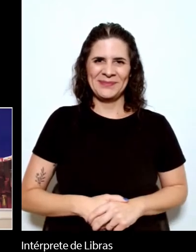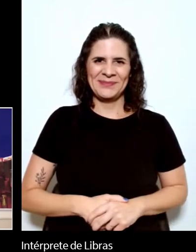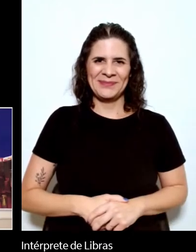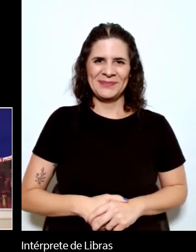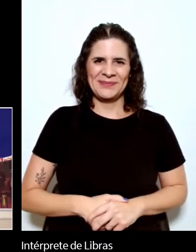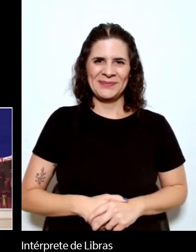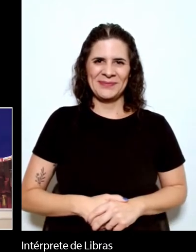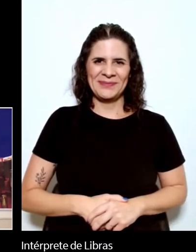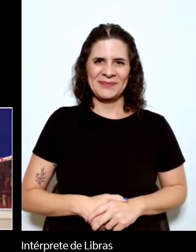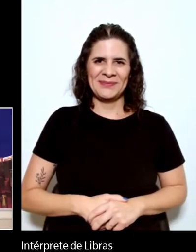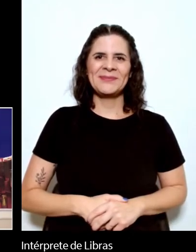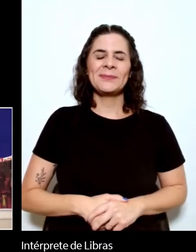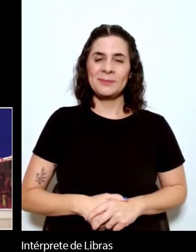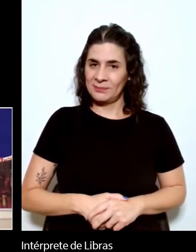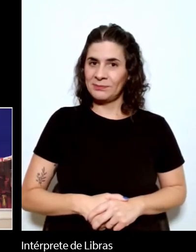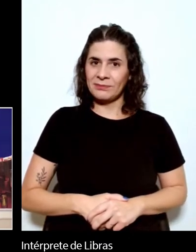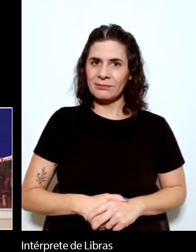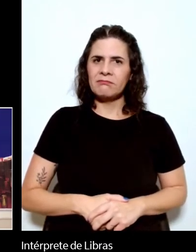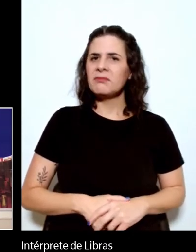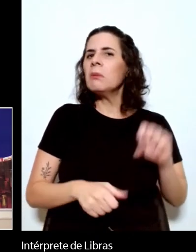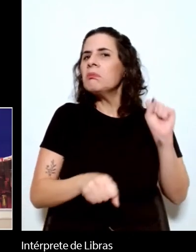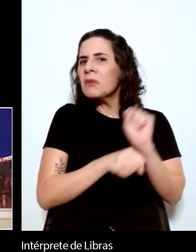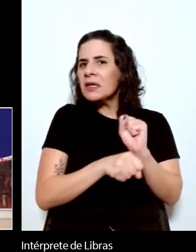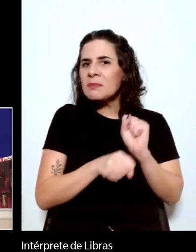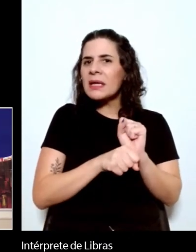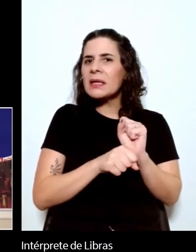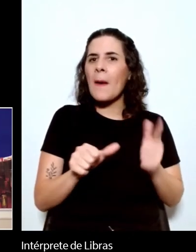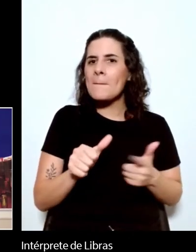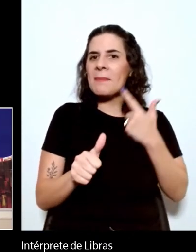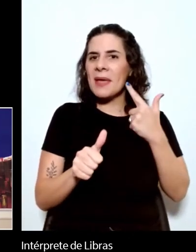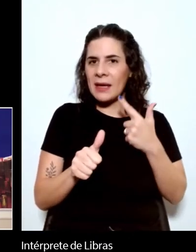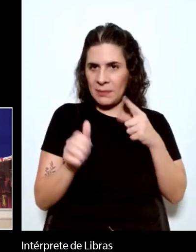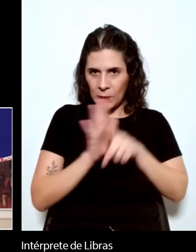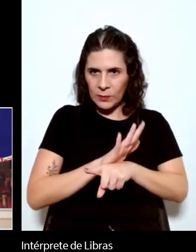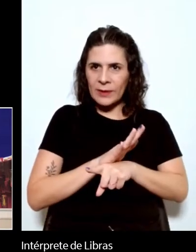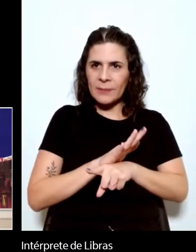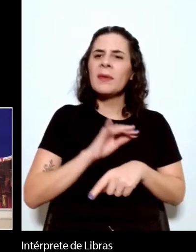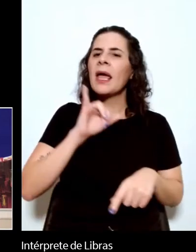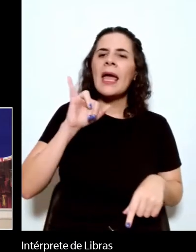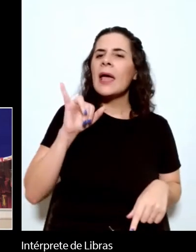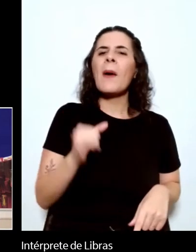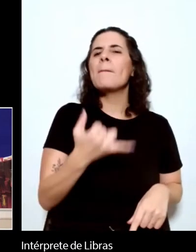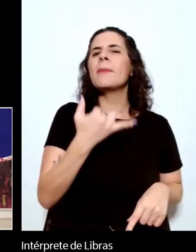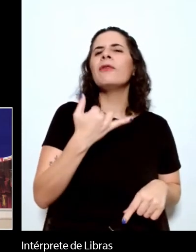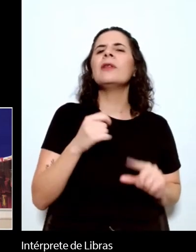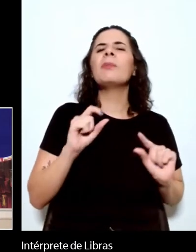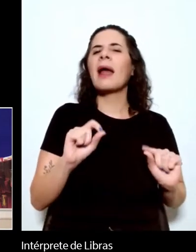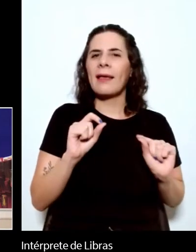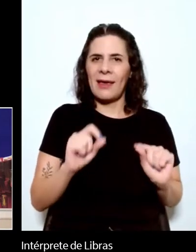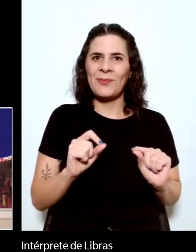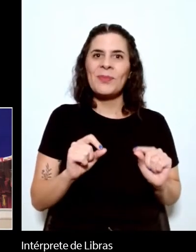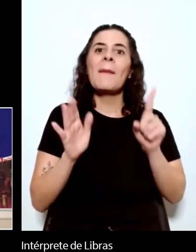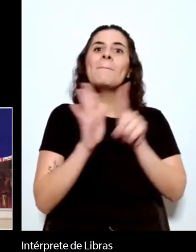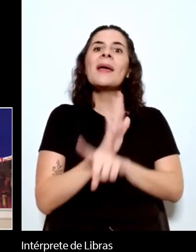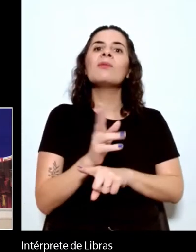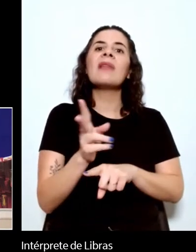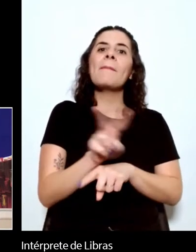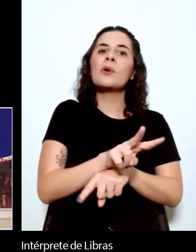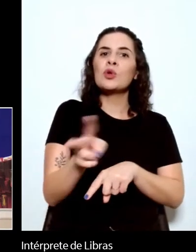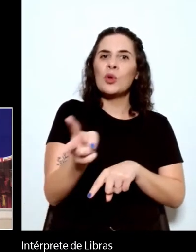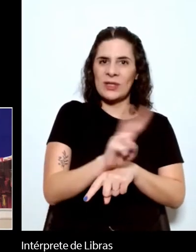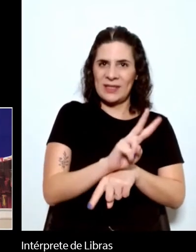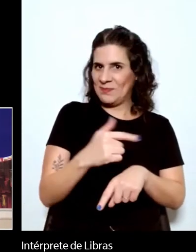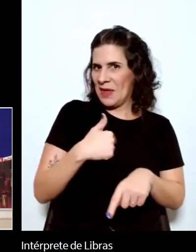Enquanto a primeira pergunta não chega, eu aproveito para fazer uma pergunta para os dois, para o David